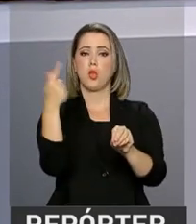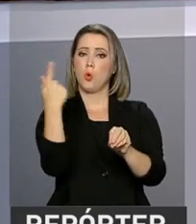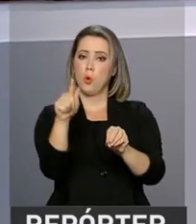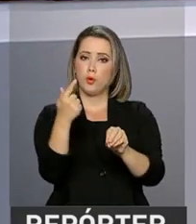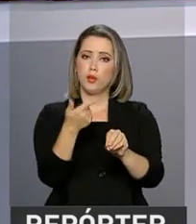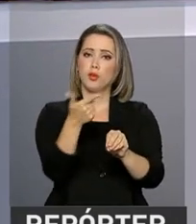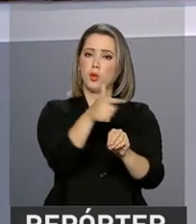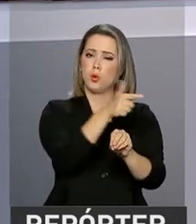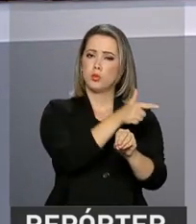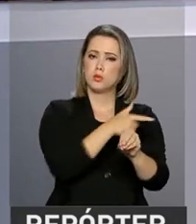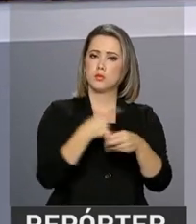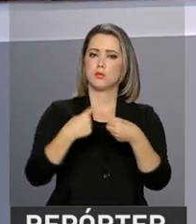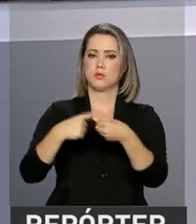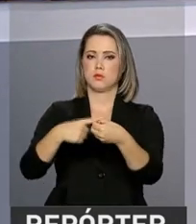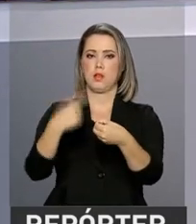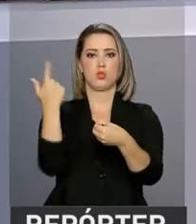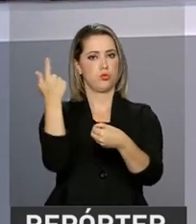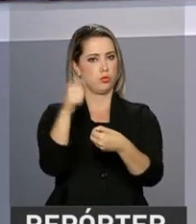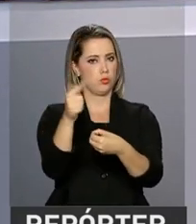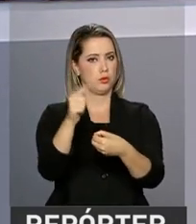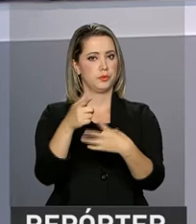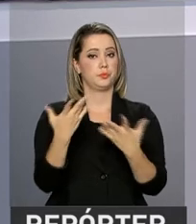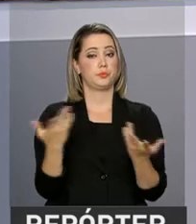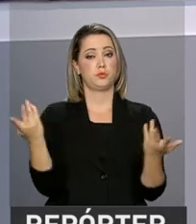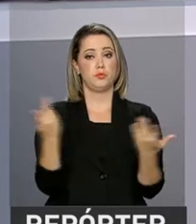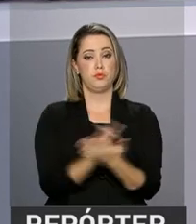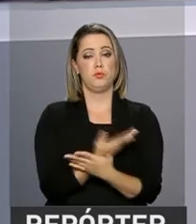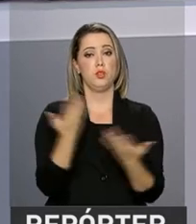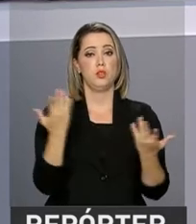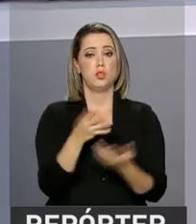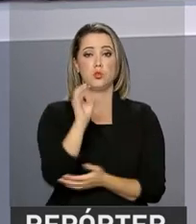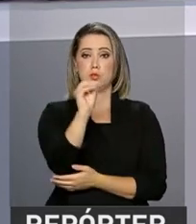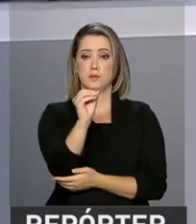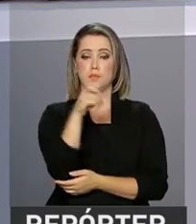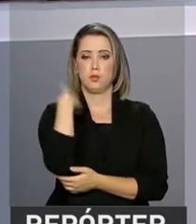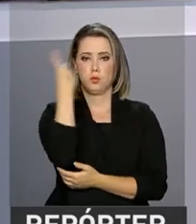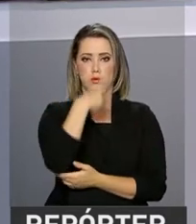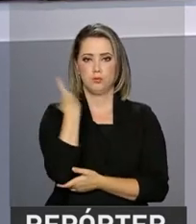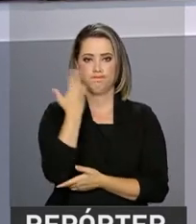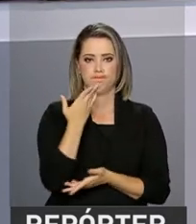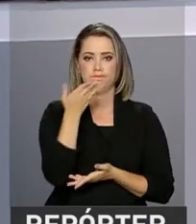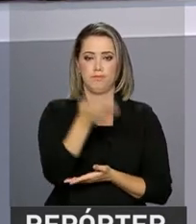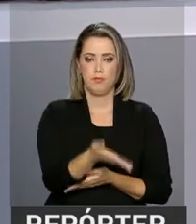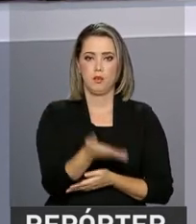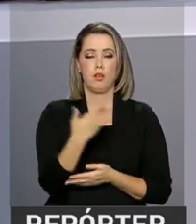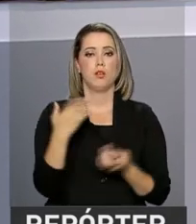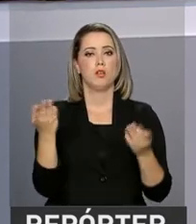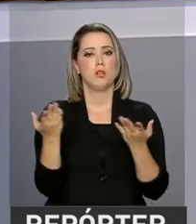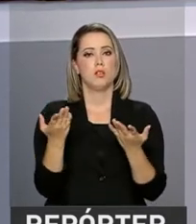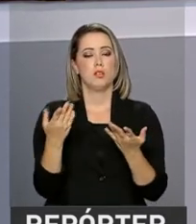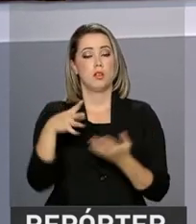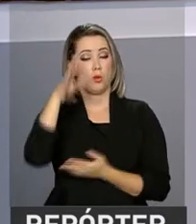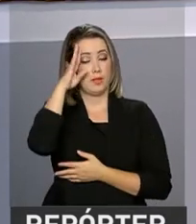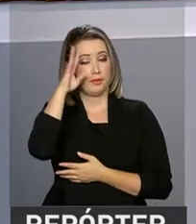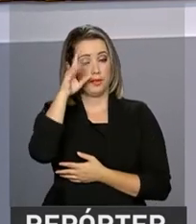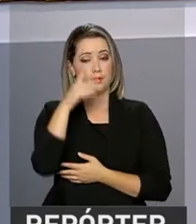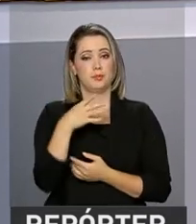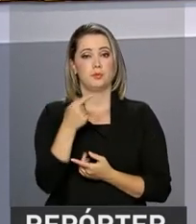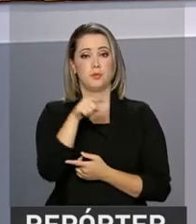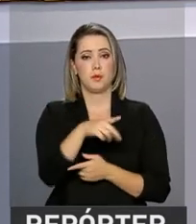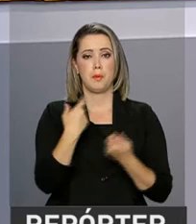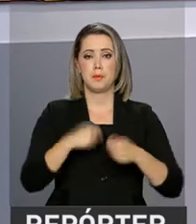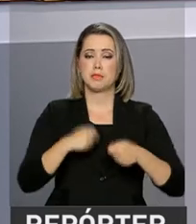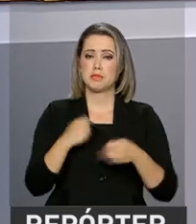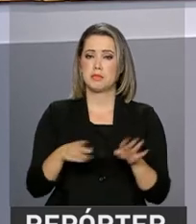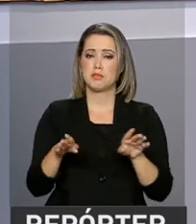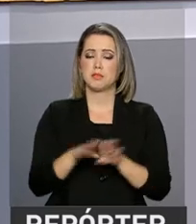municípios do estado de Goiás, será meia-noite desta quarta-feira. Para ter acesso à programação, os habitantes desses municípios